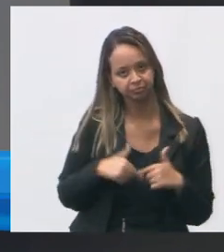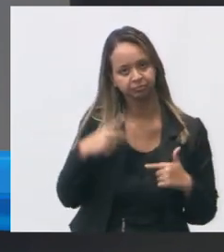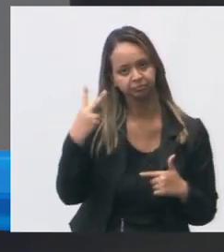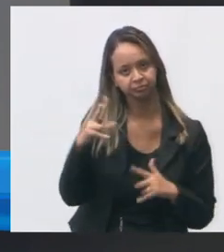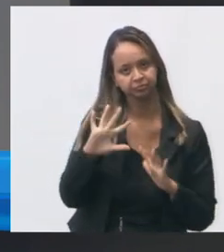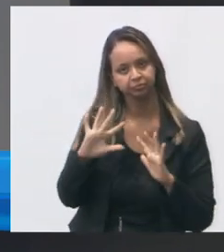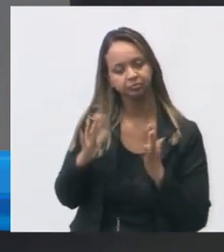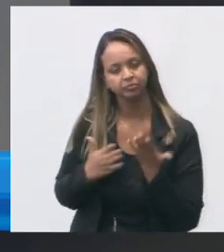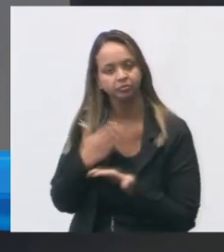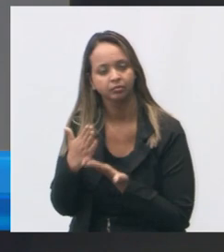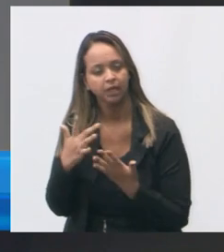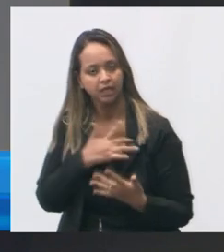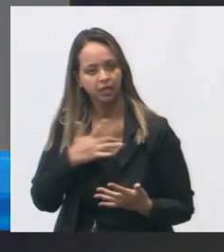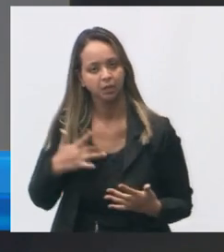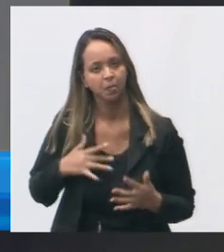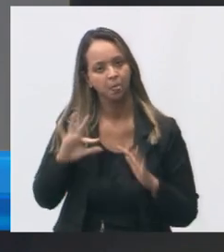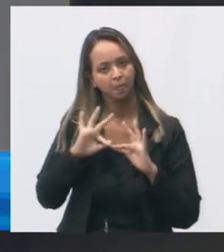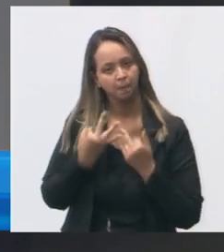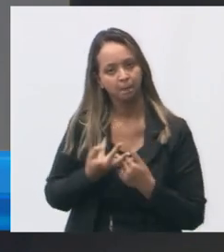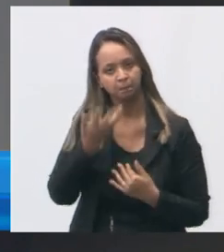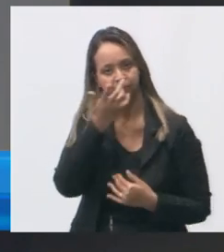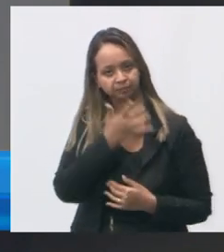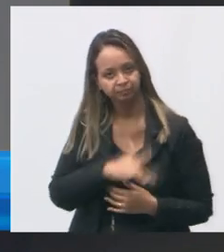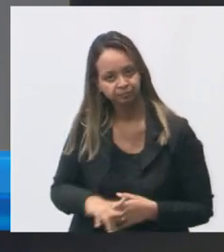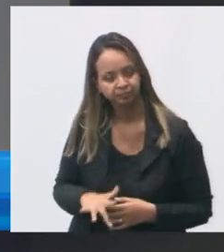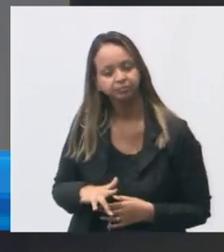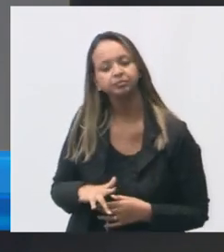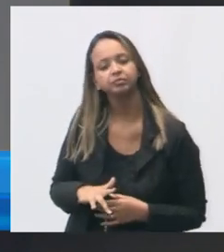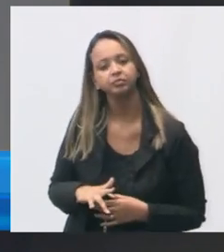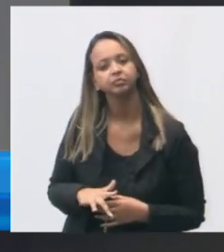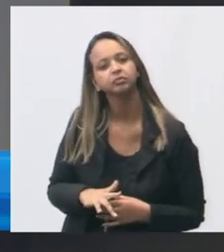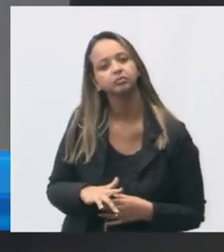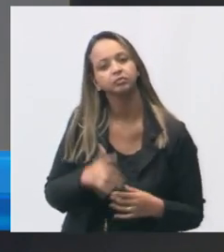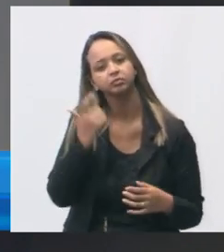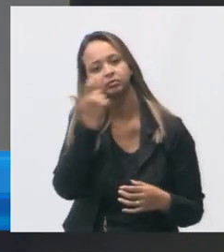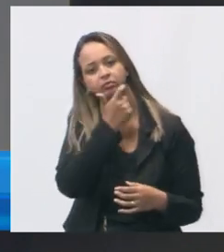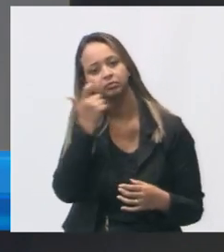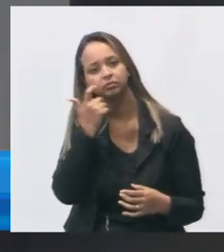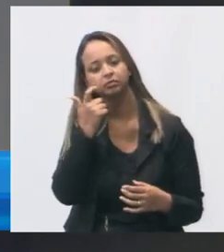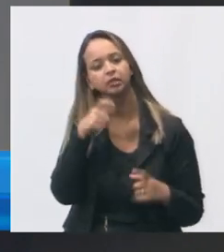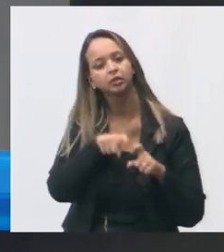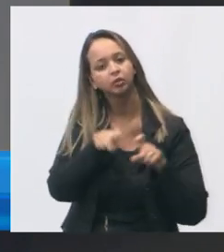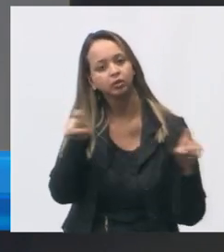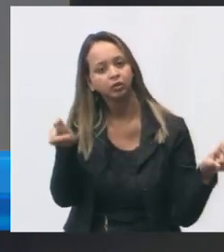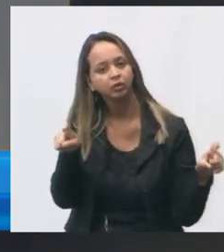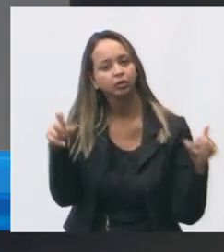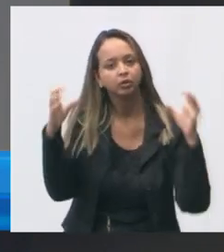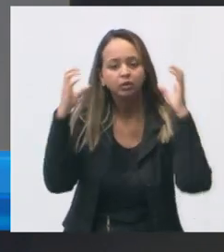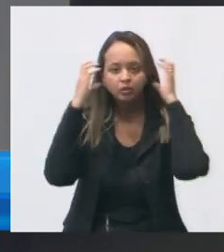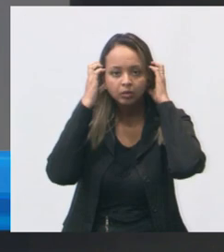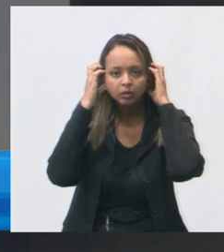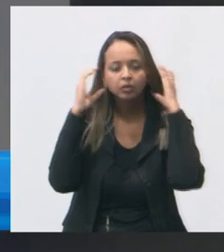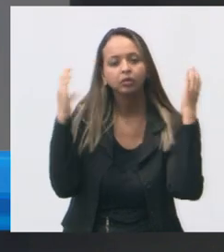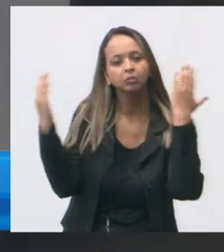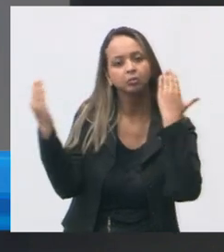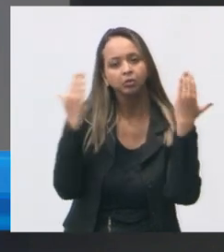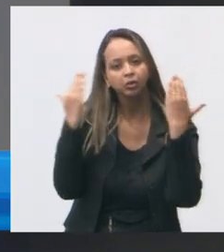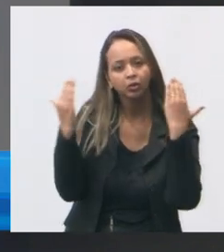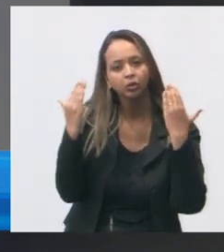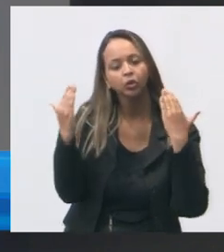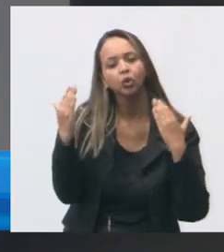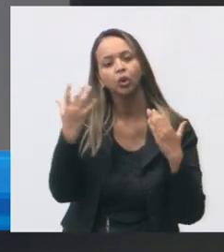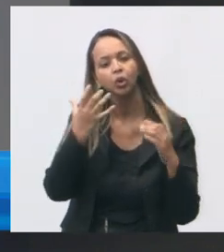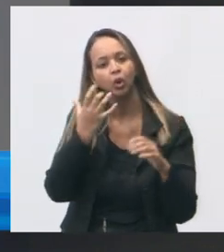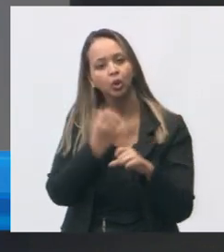equipes de saúde da família atendimento clínico pediátrico ginecologia odontologia fonoodologia e psicologia nota 9